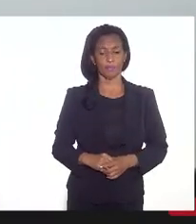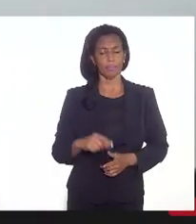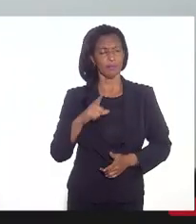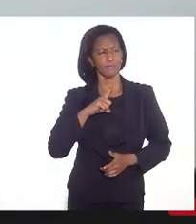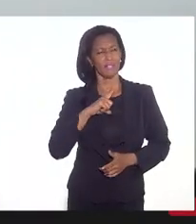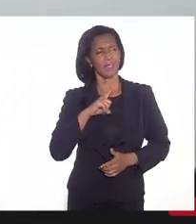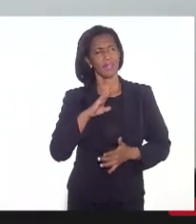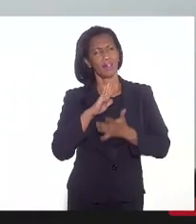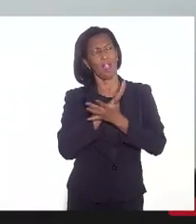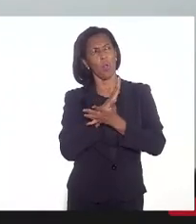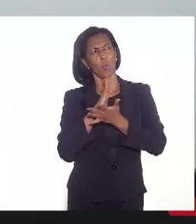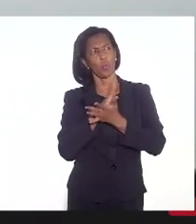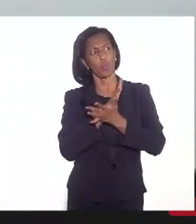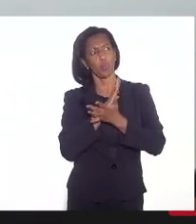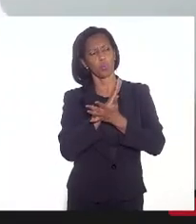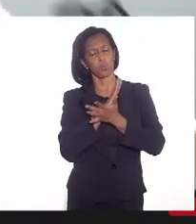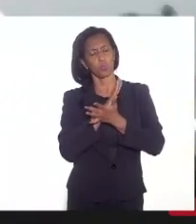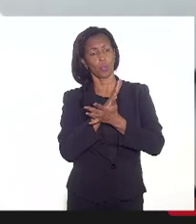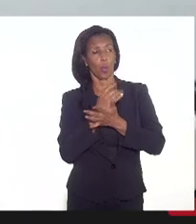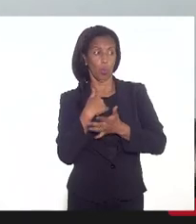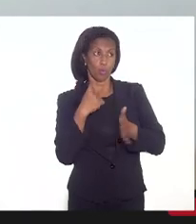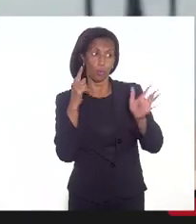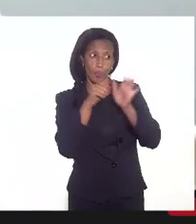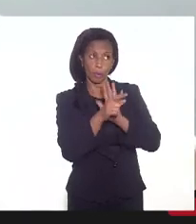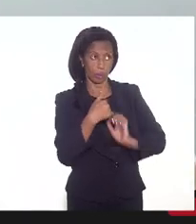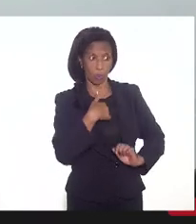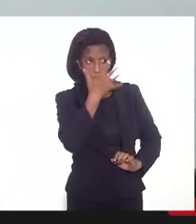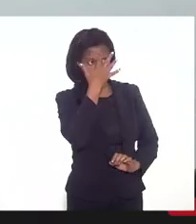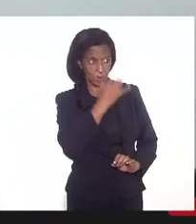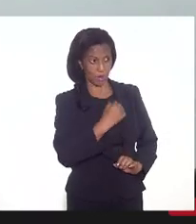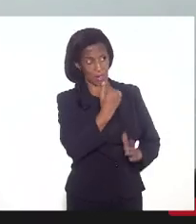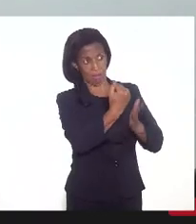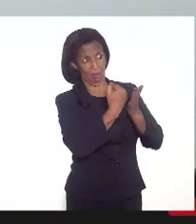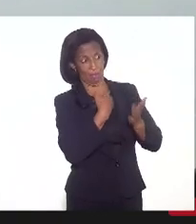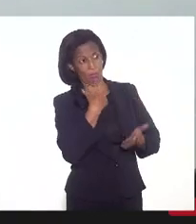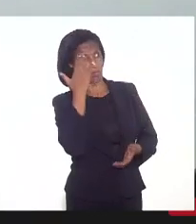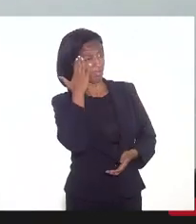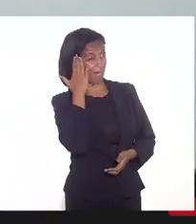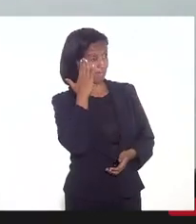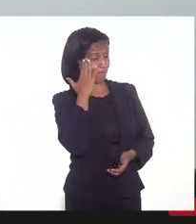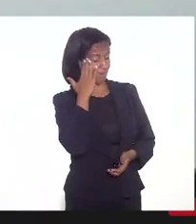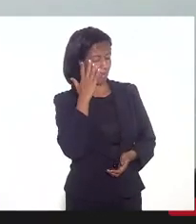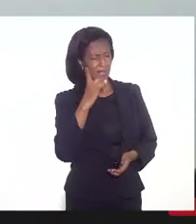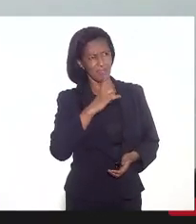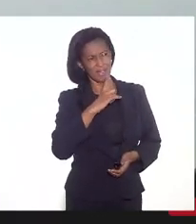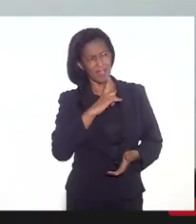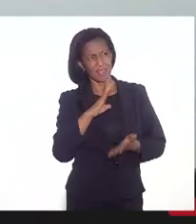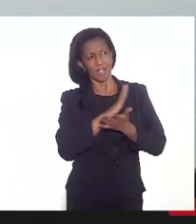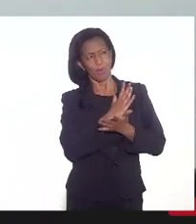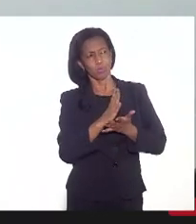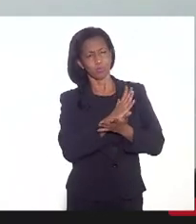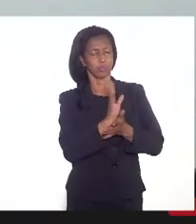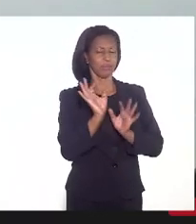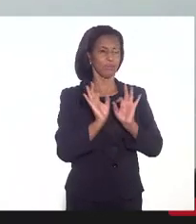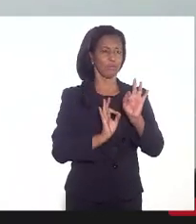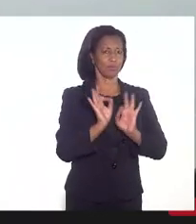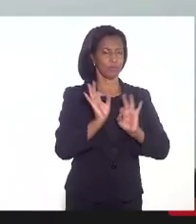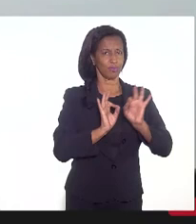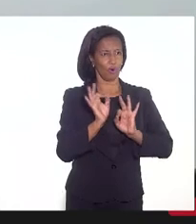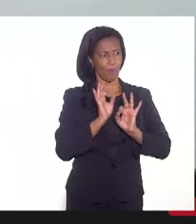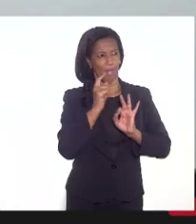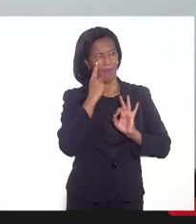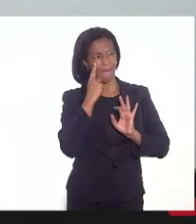alguma forma, estou perguntando porque não sei, quero saber, tem alguma forma de